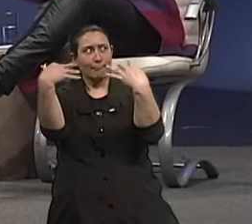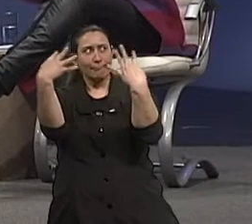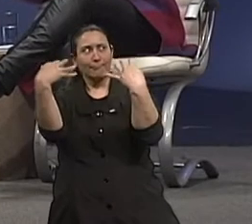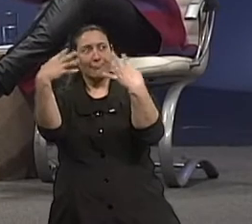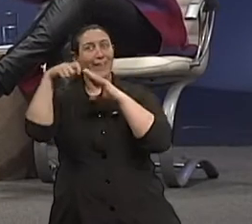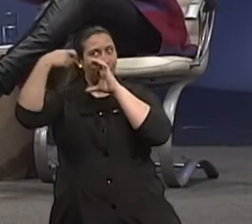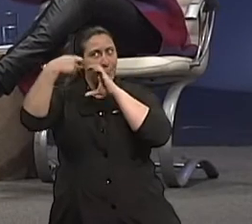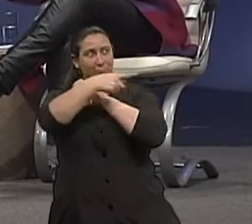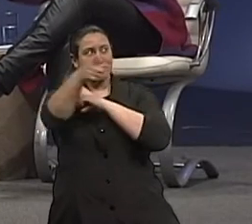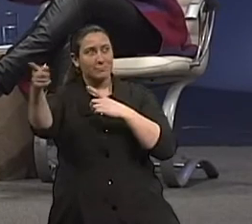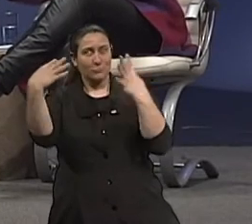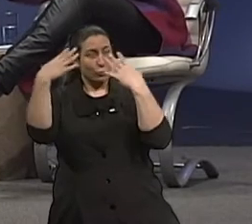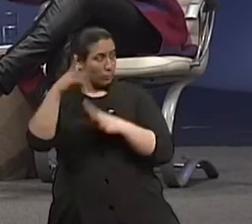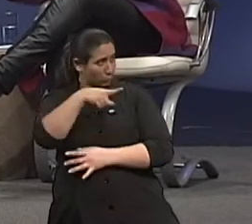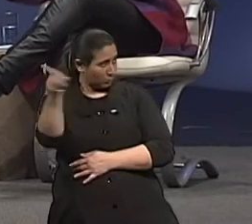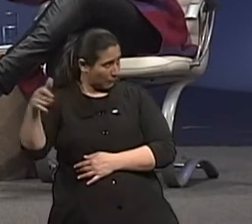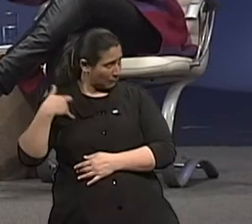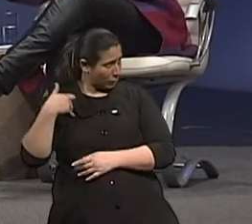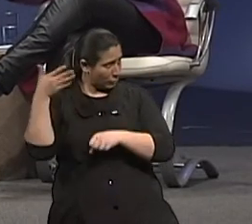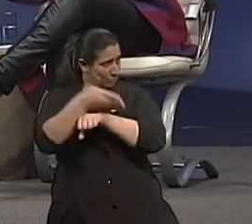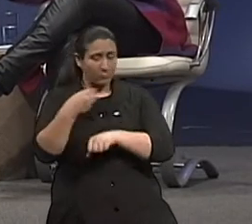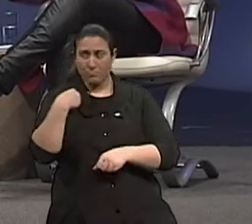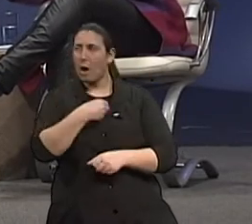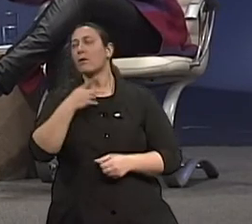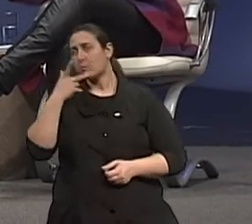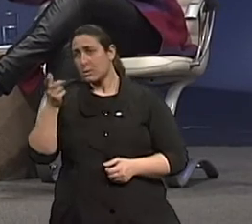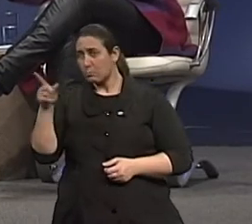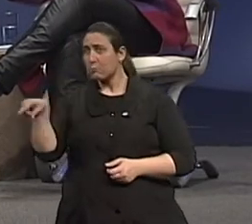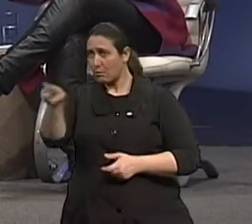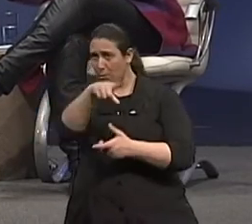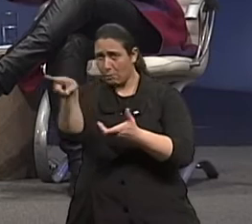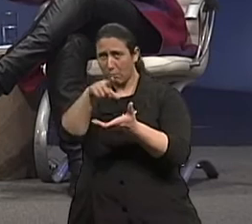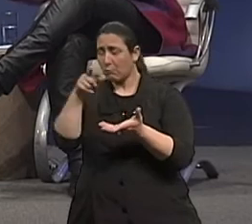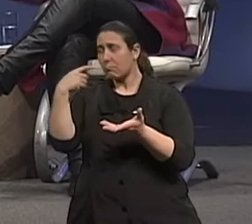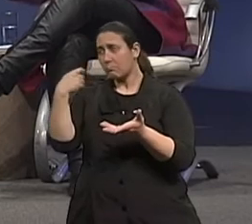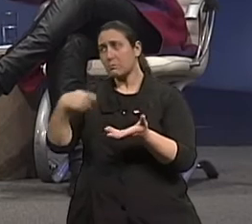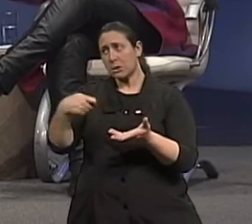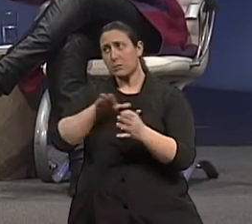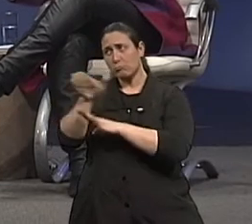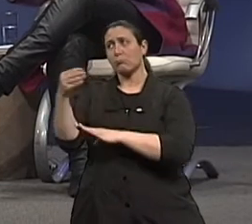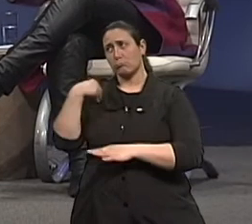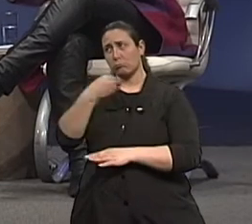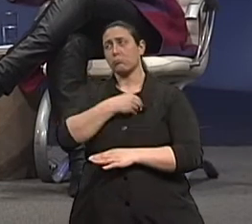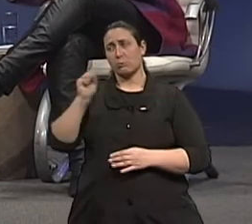Esses câmeras bonitos aqui já estão na idade de ir ao geriátrico? Já estão atrasados. Estão atrasados, guris. Tem que ir para o geriátrico.